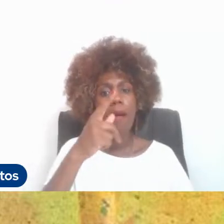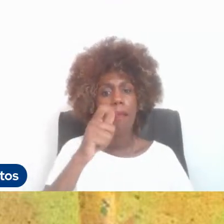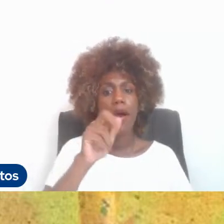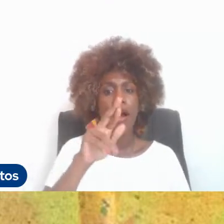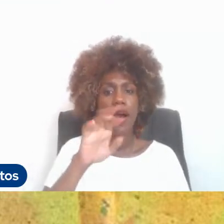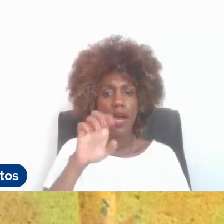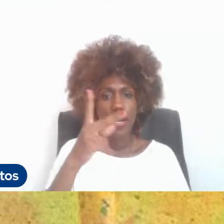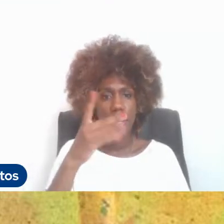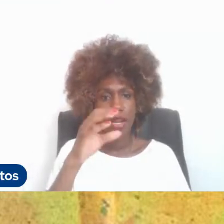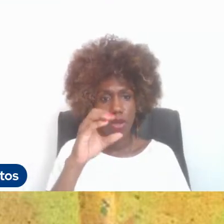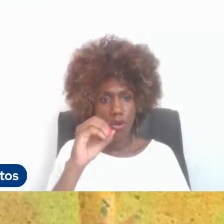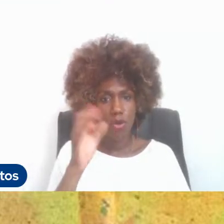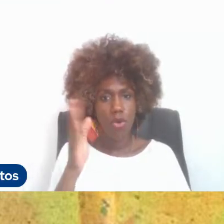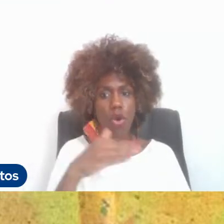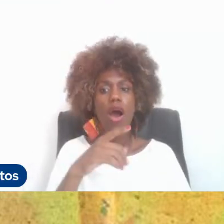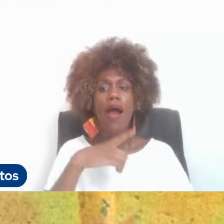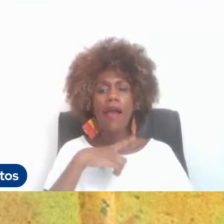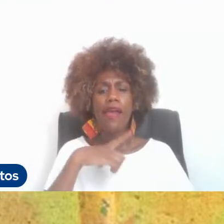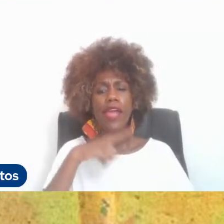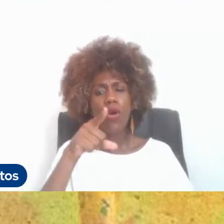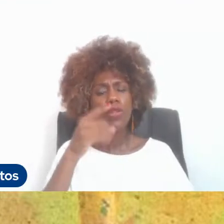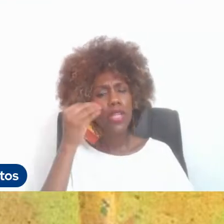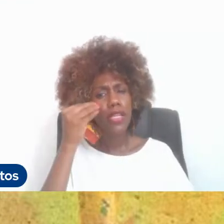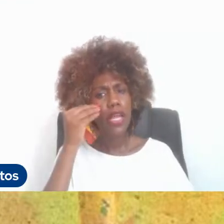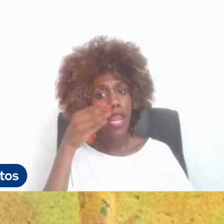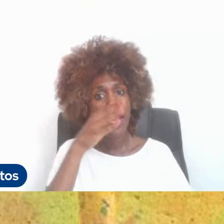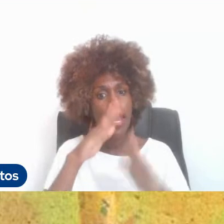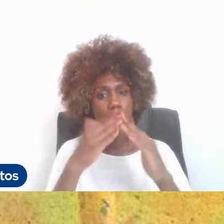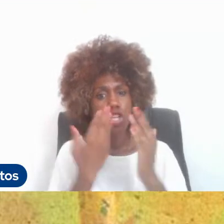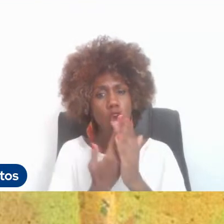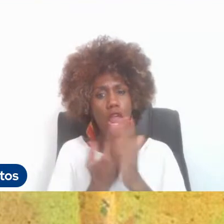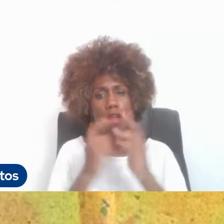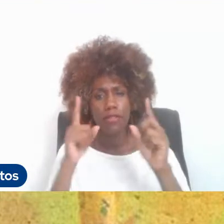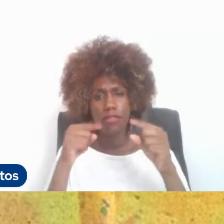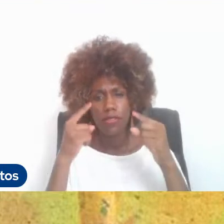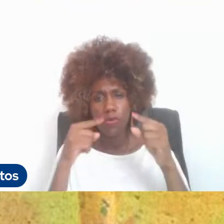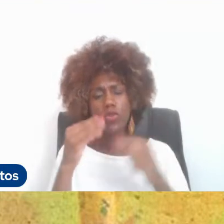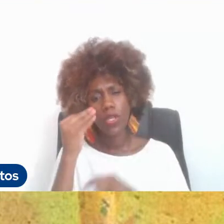o MoCap. E cheguei, então,